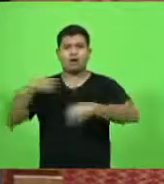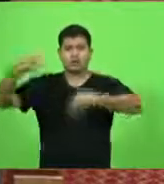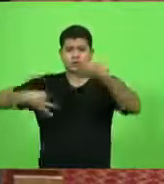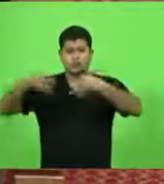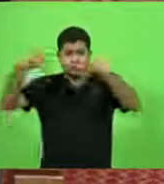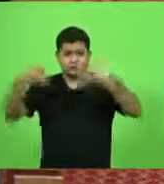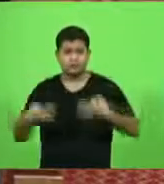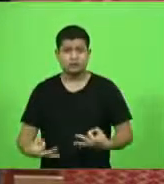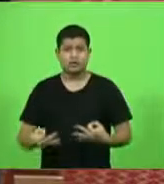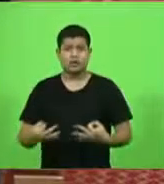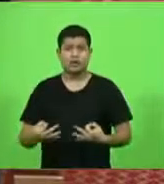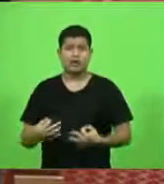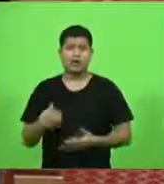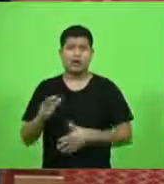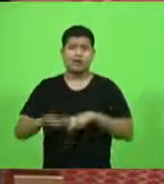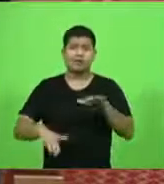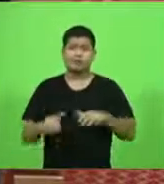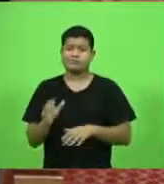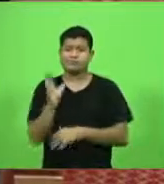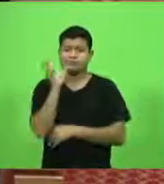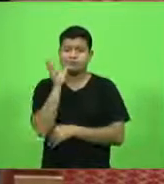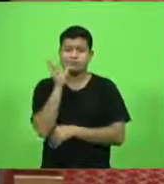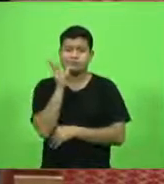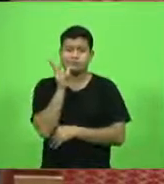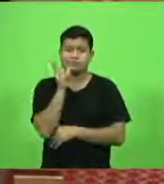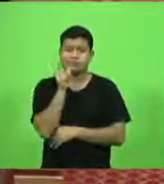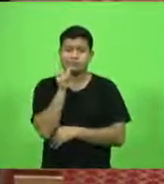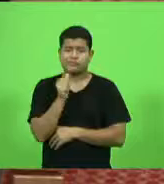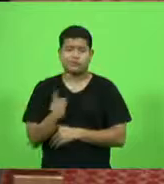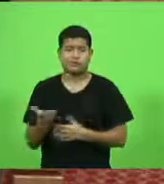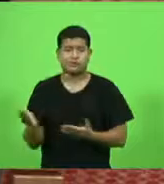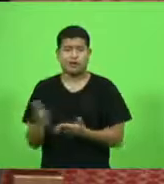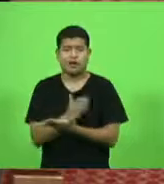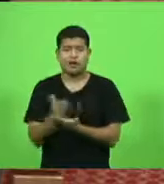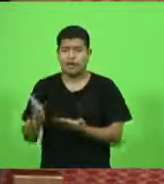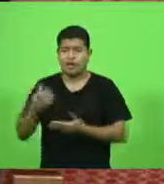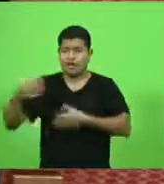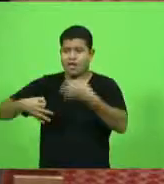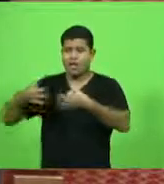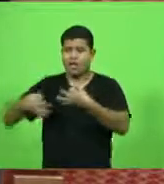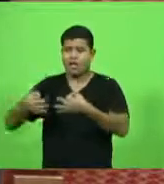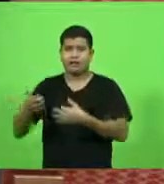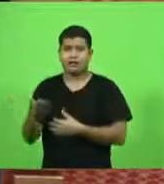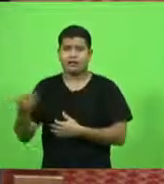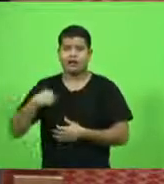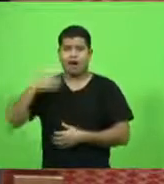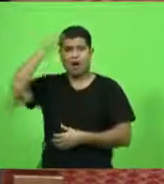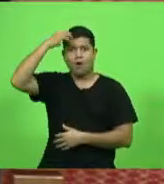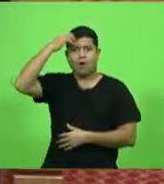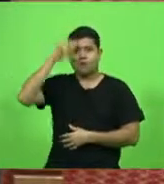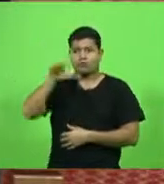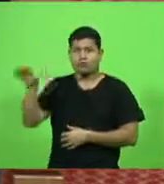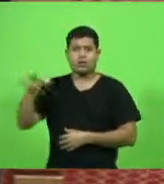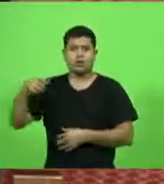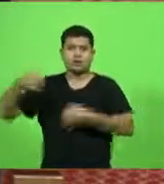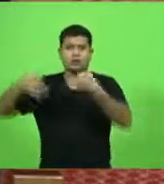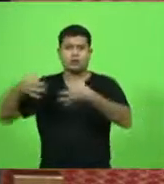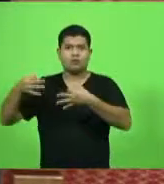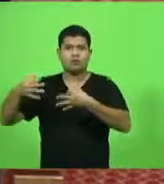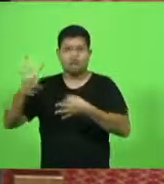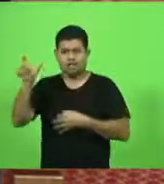lentidão, às vezes, da justiça, claro, às vezes nem sei por culpa dos magistrados, que são zelosos,